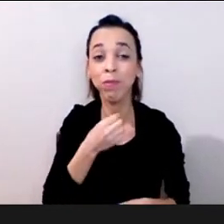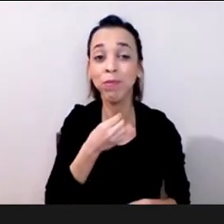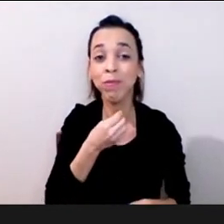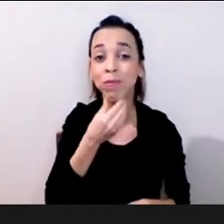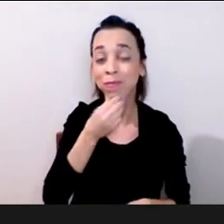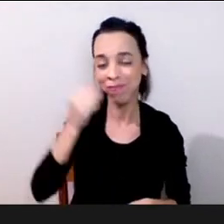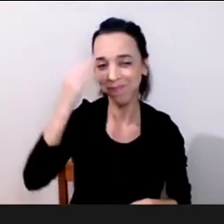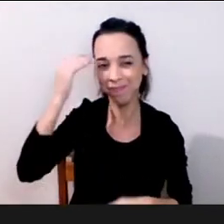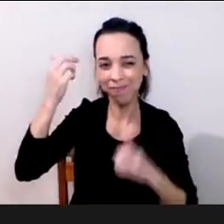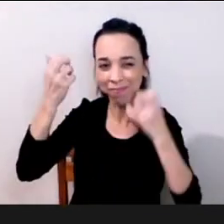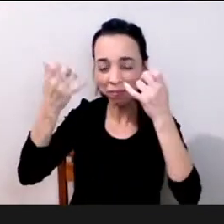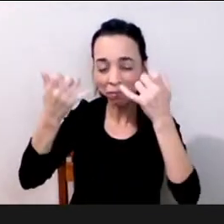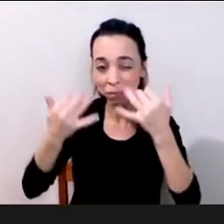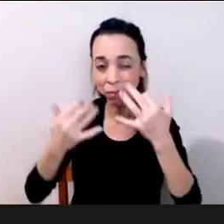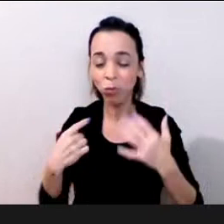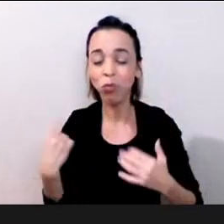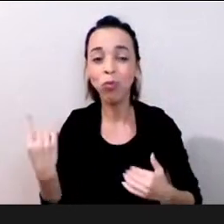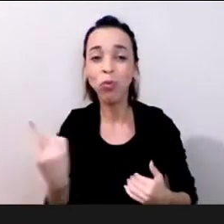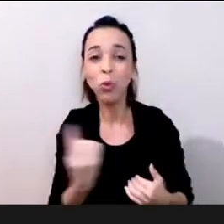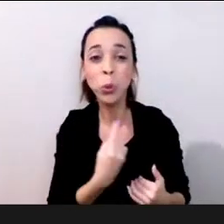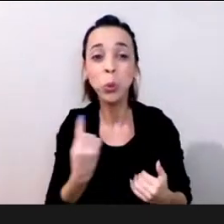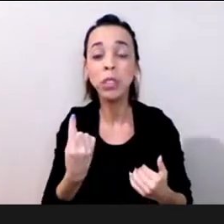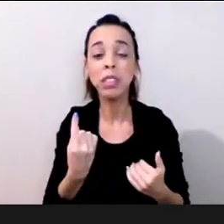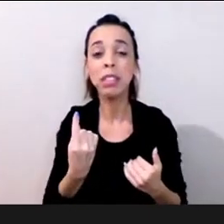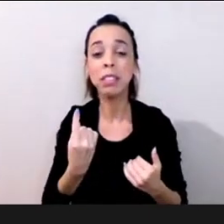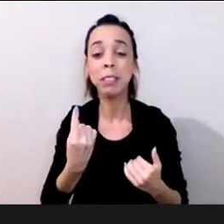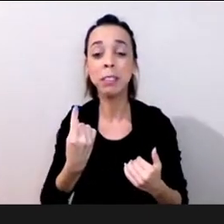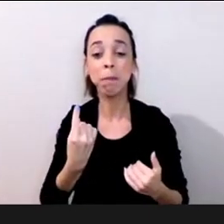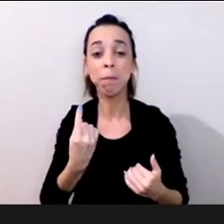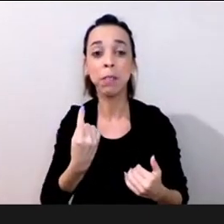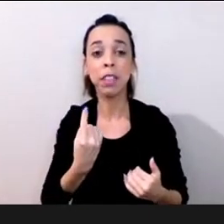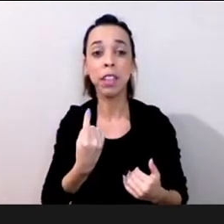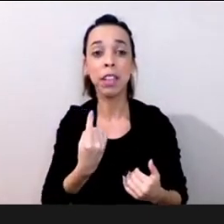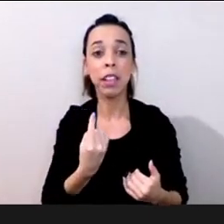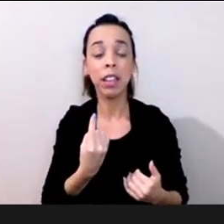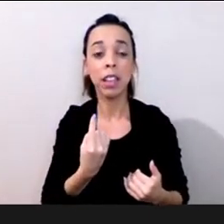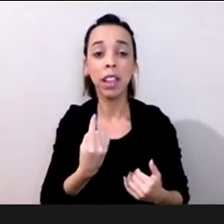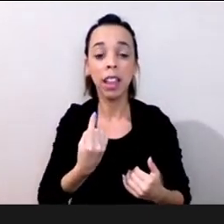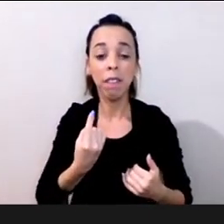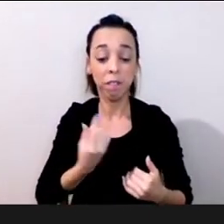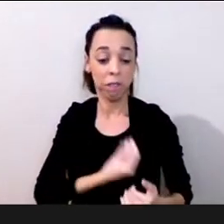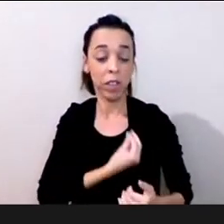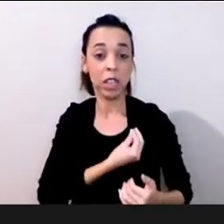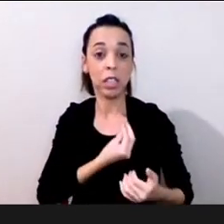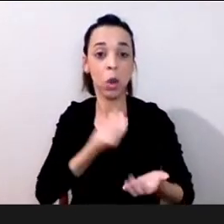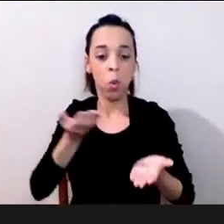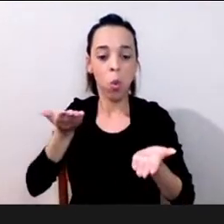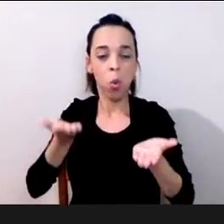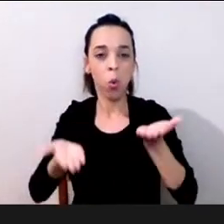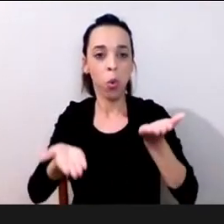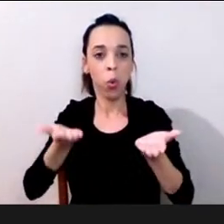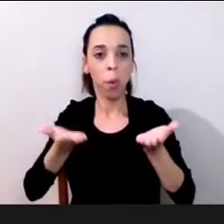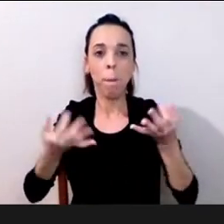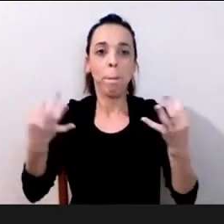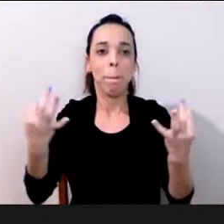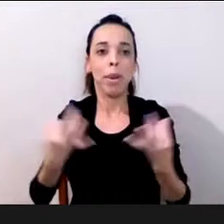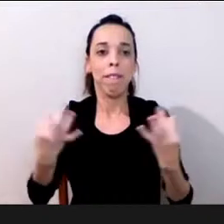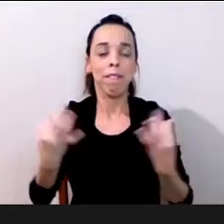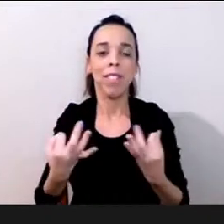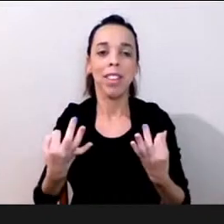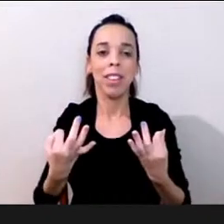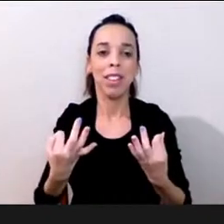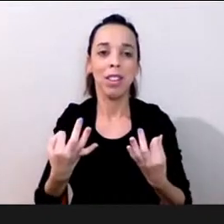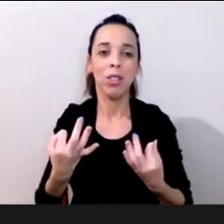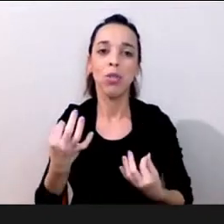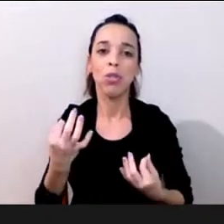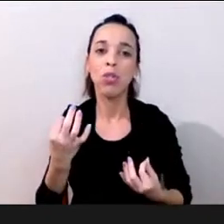tentativa de encontrar um equilíbrio e cada vez que nós estamos num equilíbrio nós estamos desequilibrados para o seguinte portanto o processo não é equilíbrio